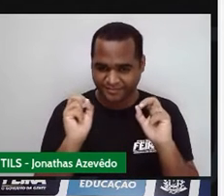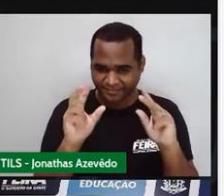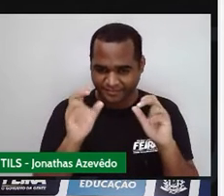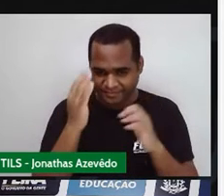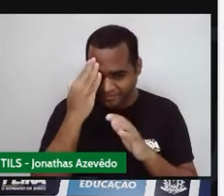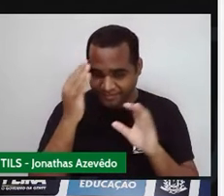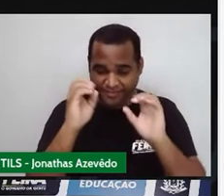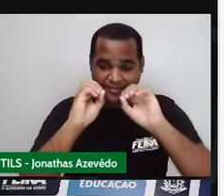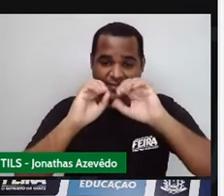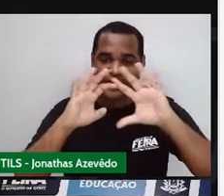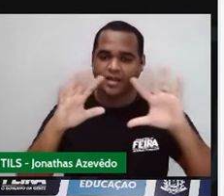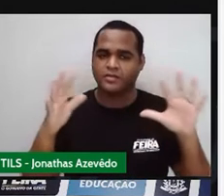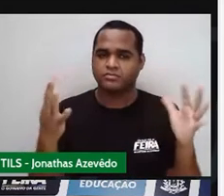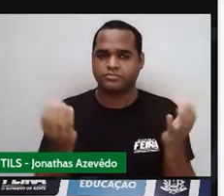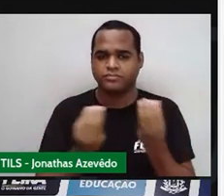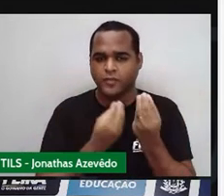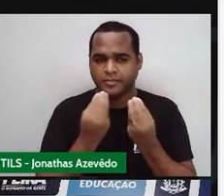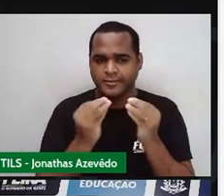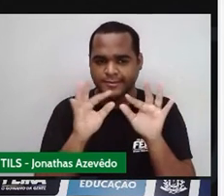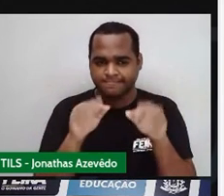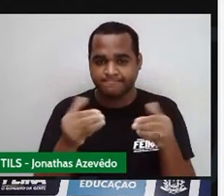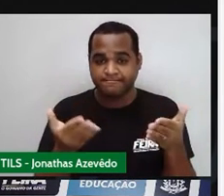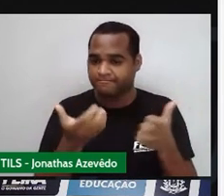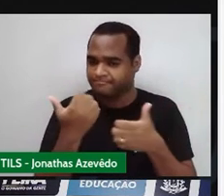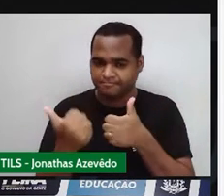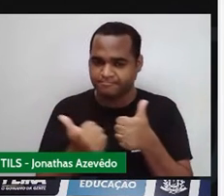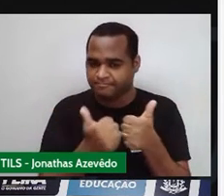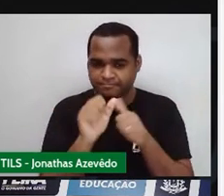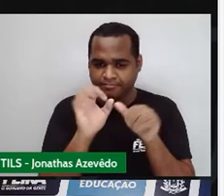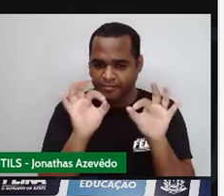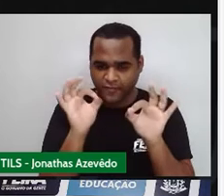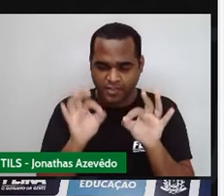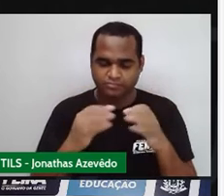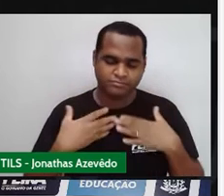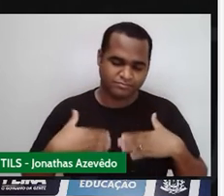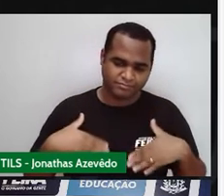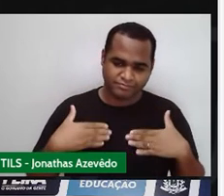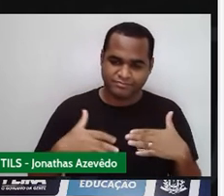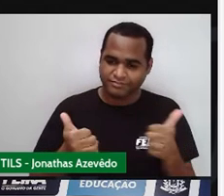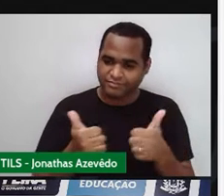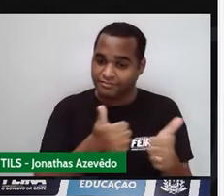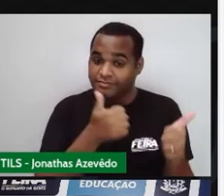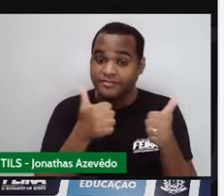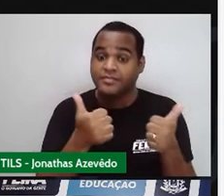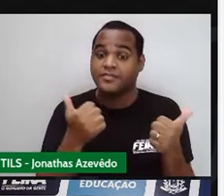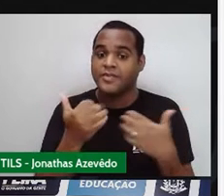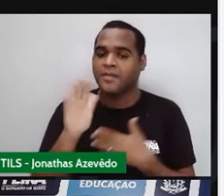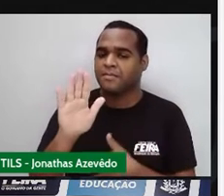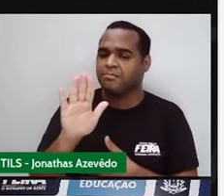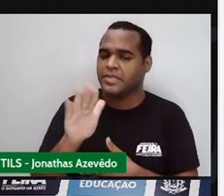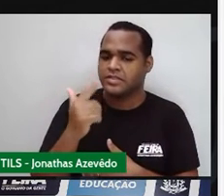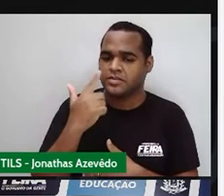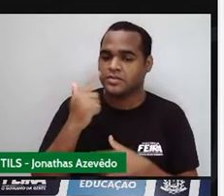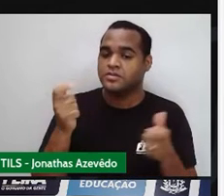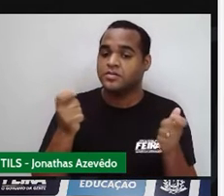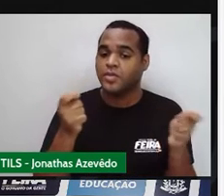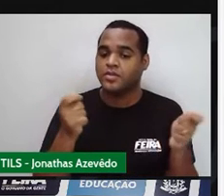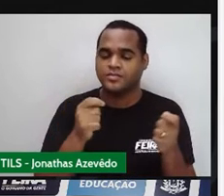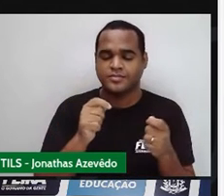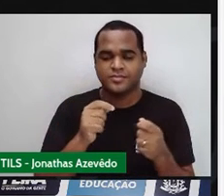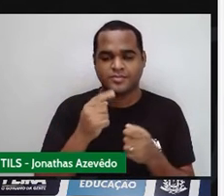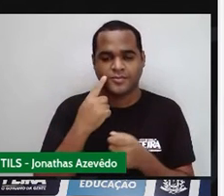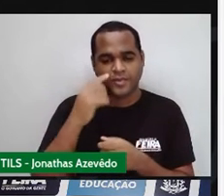Entendeu aí? Até aqui tudo bem? Tudo massa, tudo tranquilo? Beleza! Mas como é possível a gente